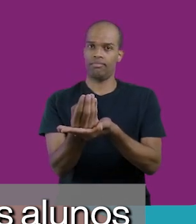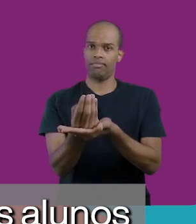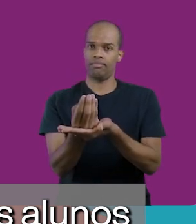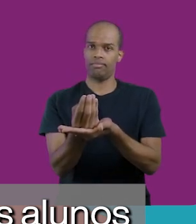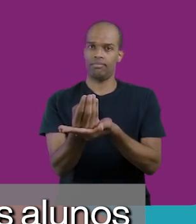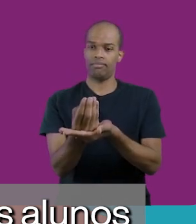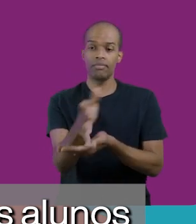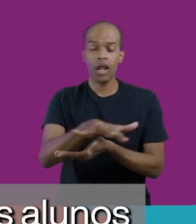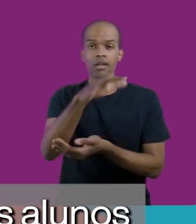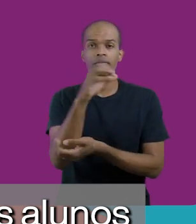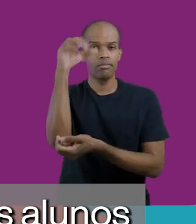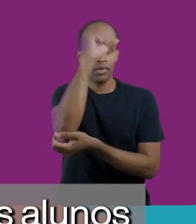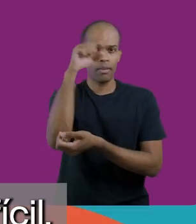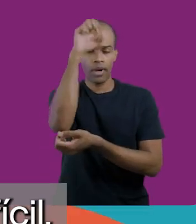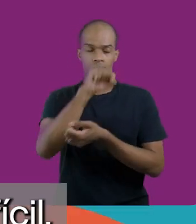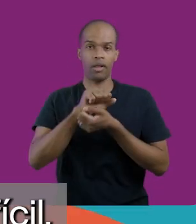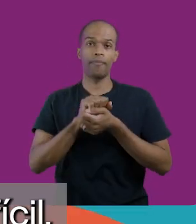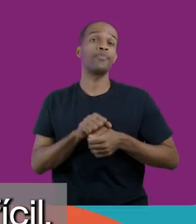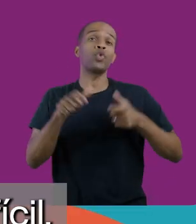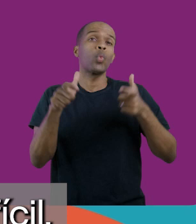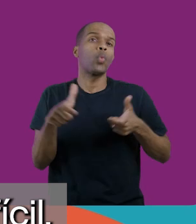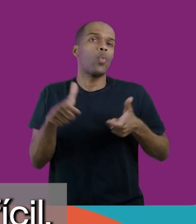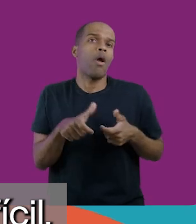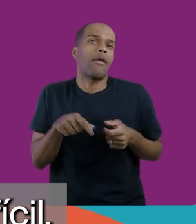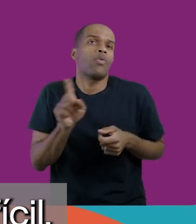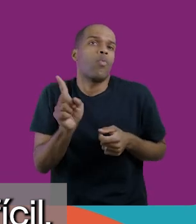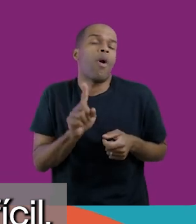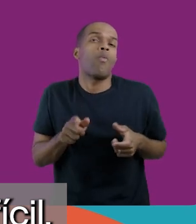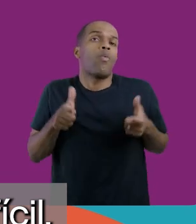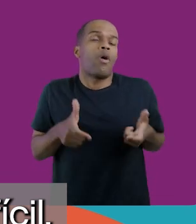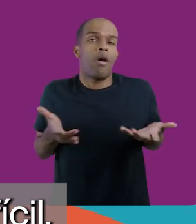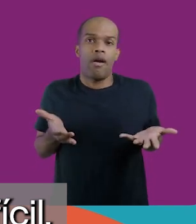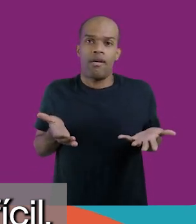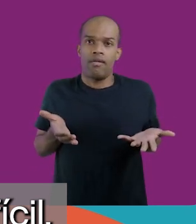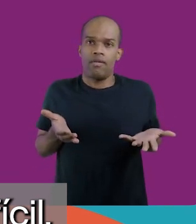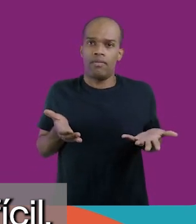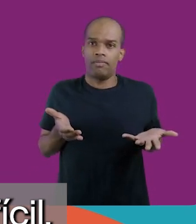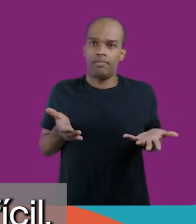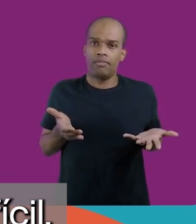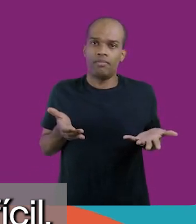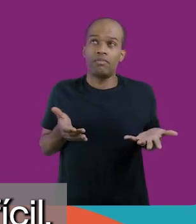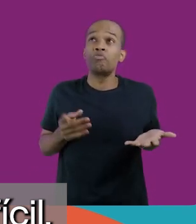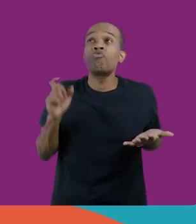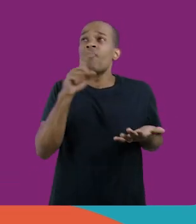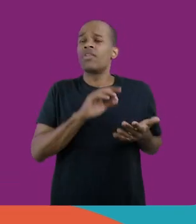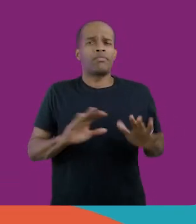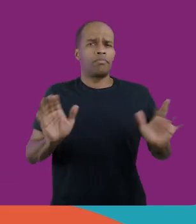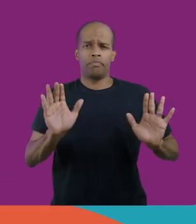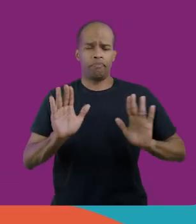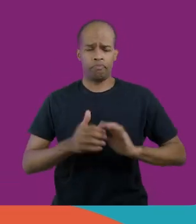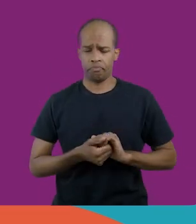de aprendizado para os alunos, em um ambiente que não era um ambiente difícil,